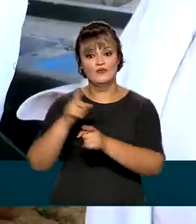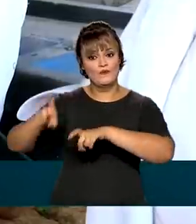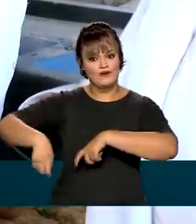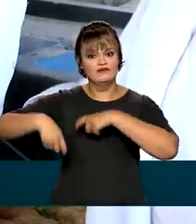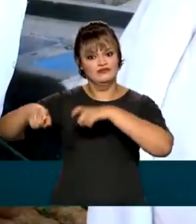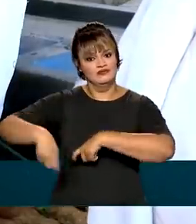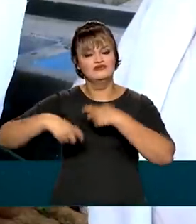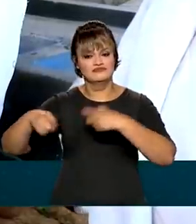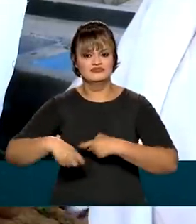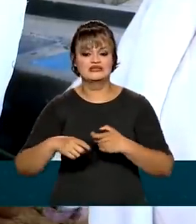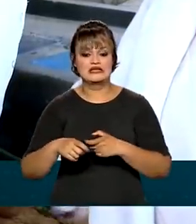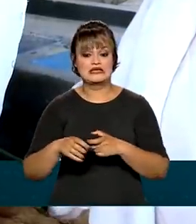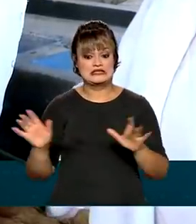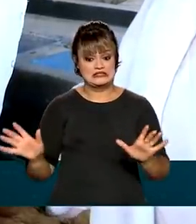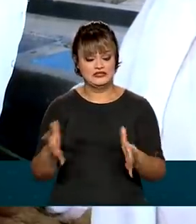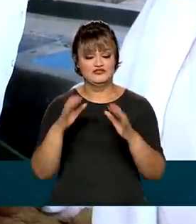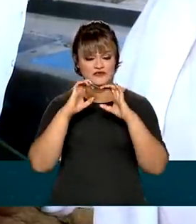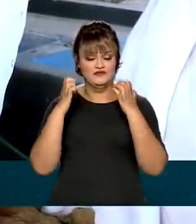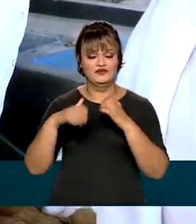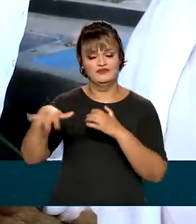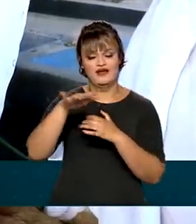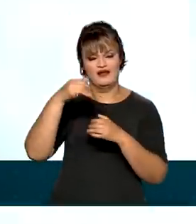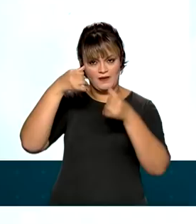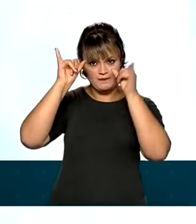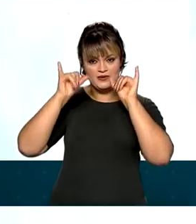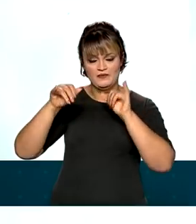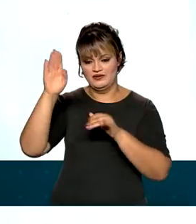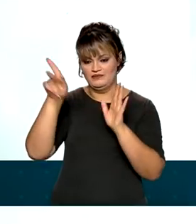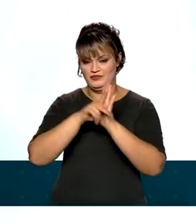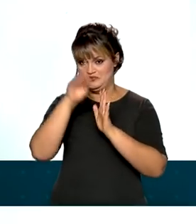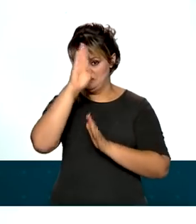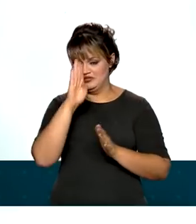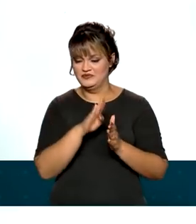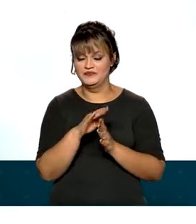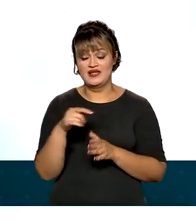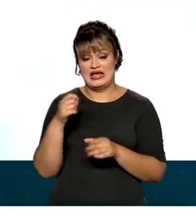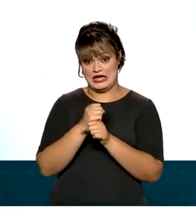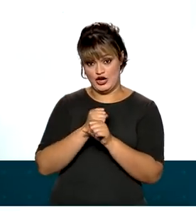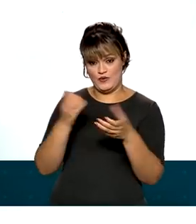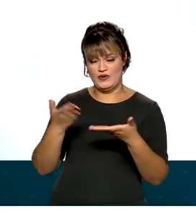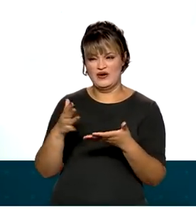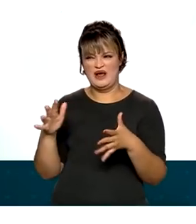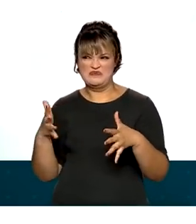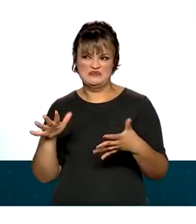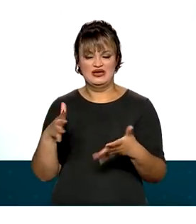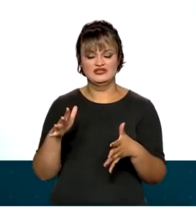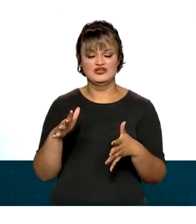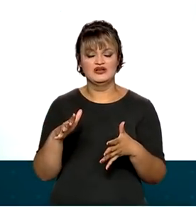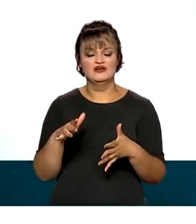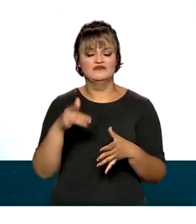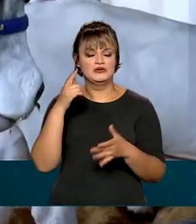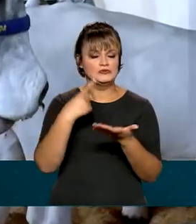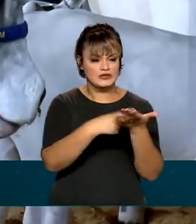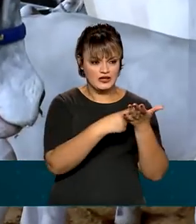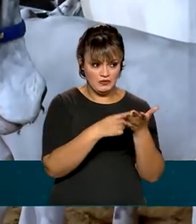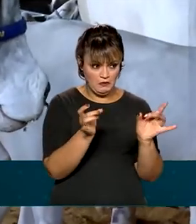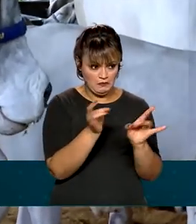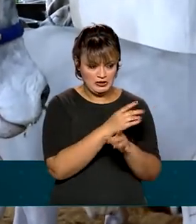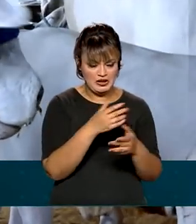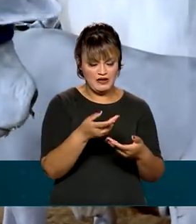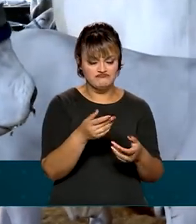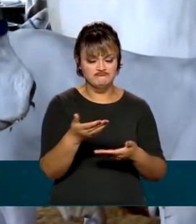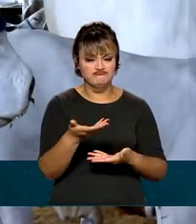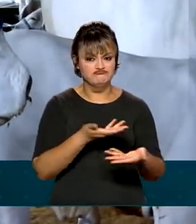Ela é um dos principais eventos da pecuária no país. Este ano, a estimativa é de que na feira serão fechados negócios, que vão